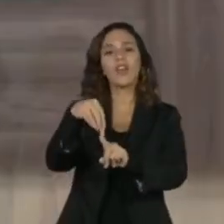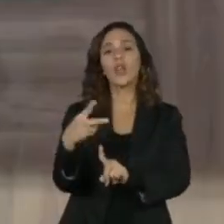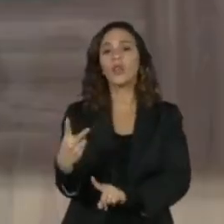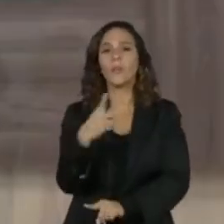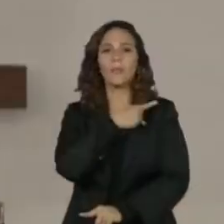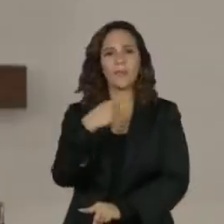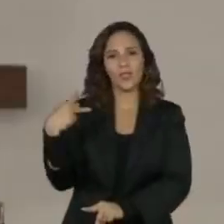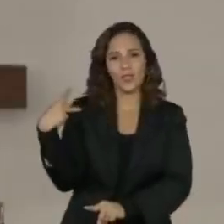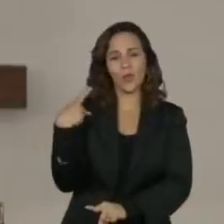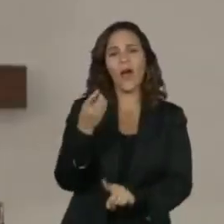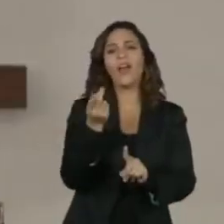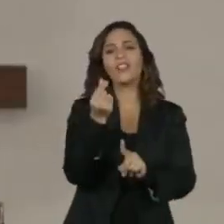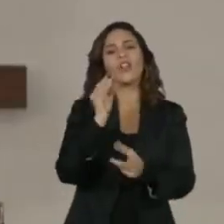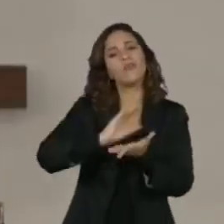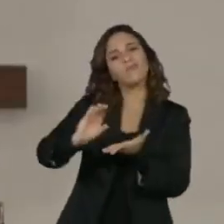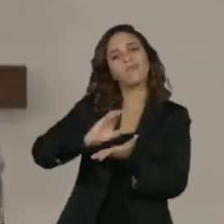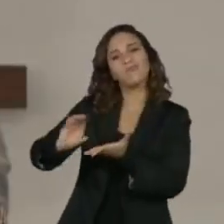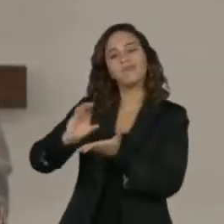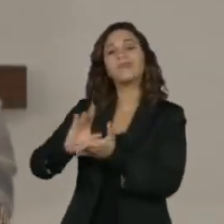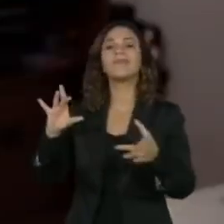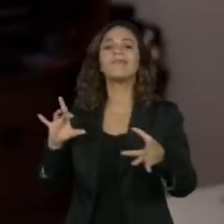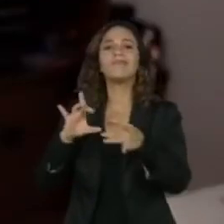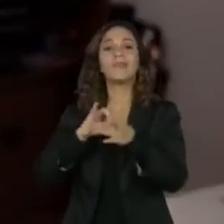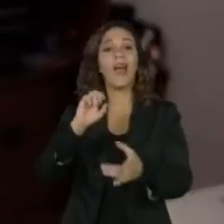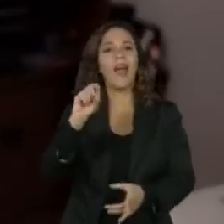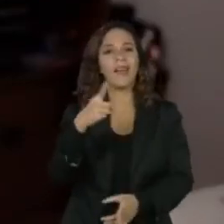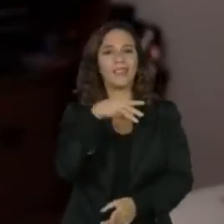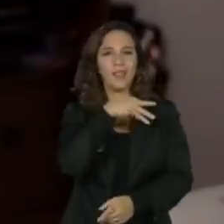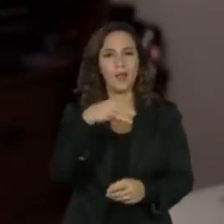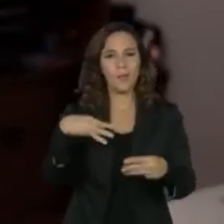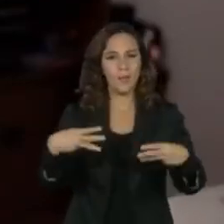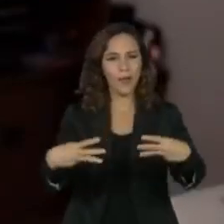dois pastores ligados ao ex-ministro da Educação, Milton Ribeiro. Obrigado. Então, lá.